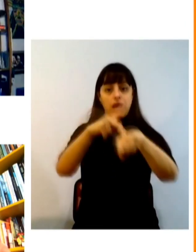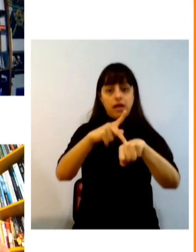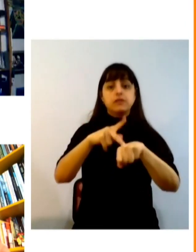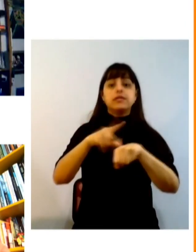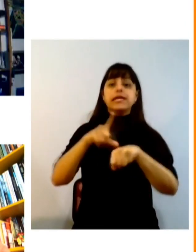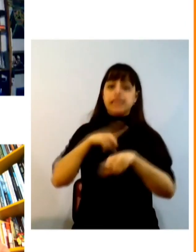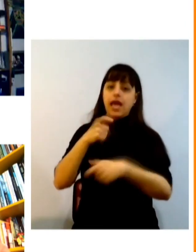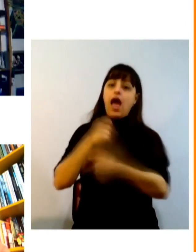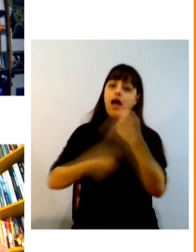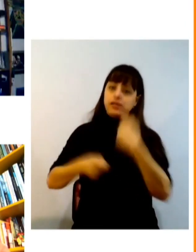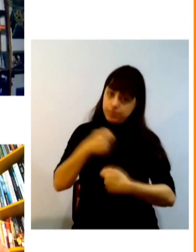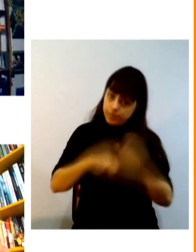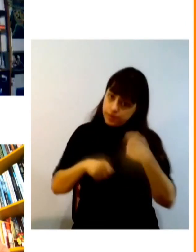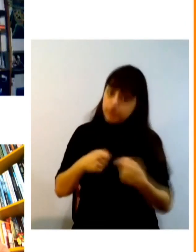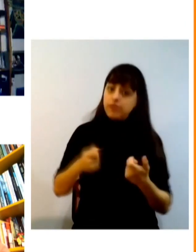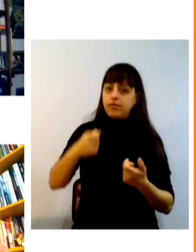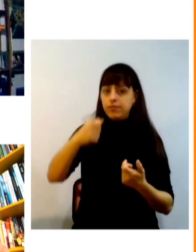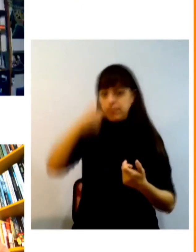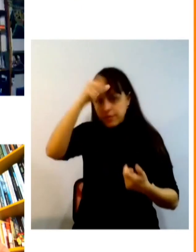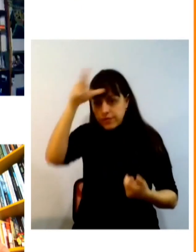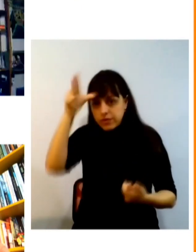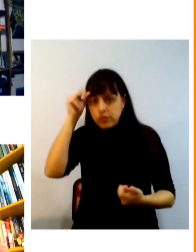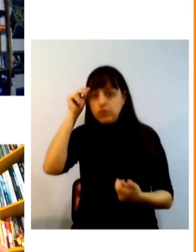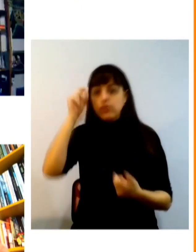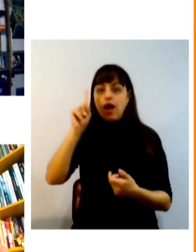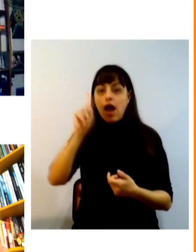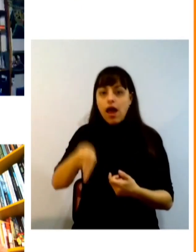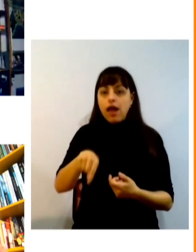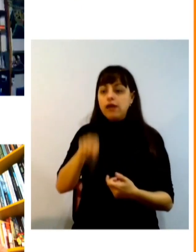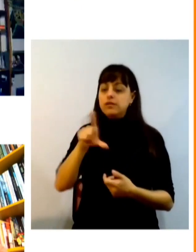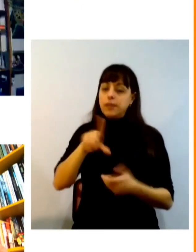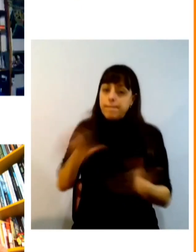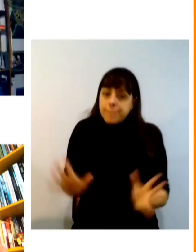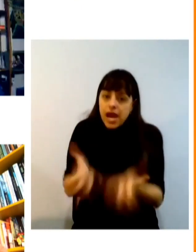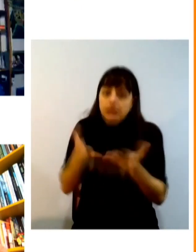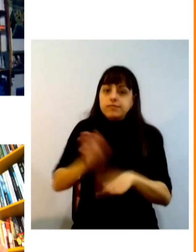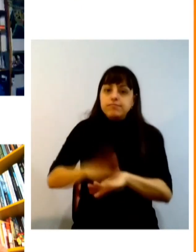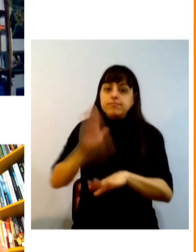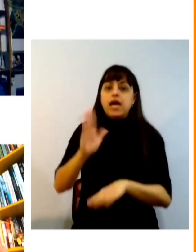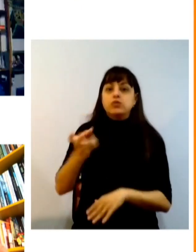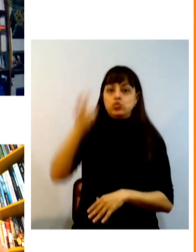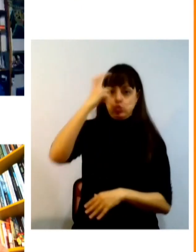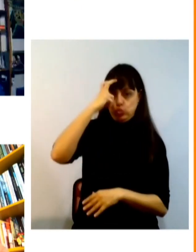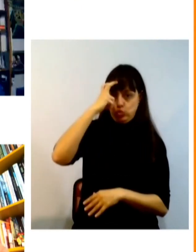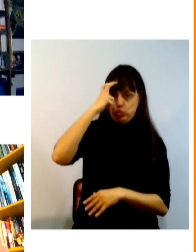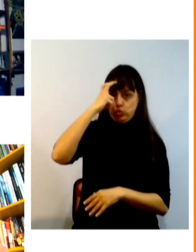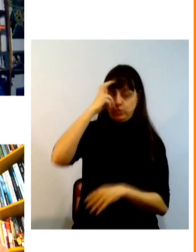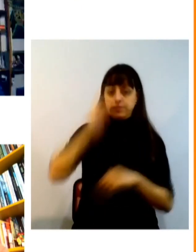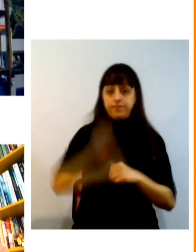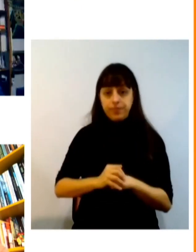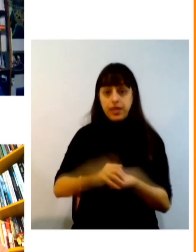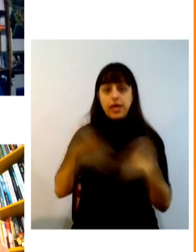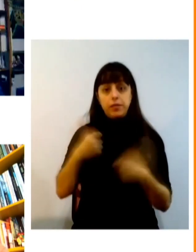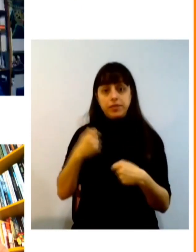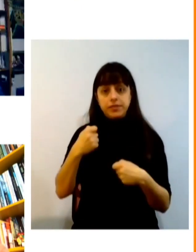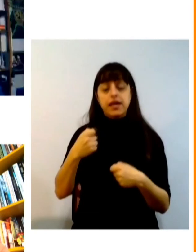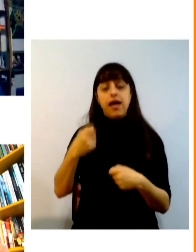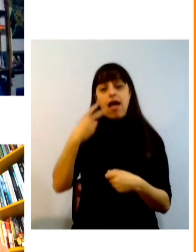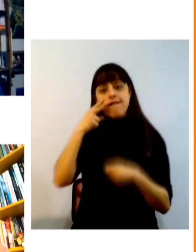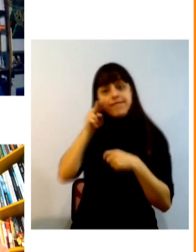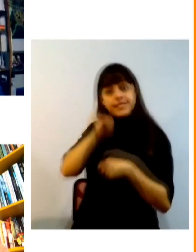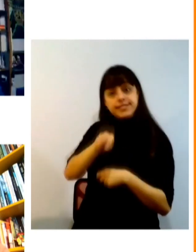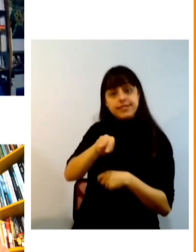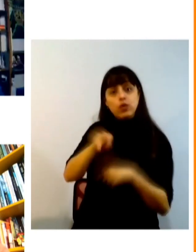as administrações locais são aquelas que mais investem por habitante em cultura e por isso é importante ter essa